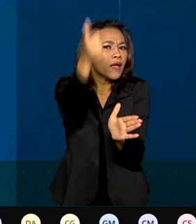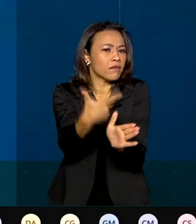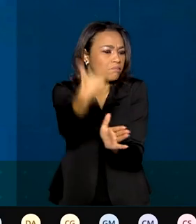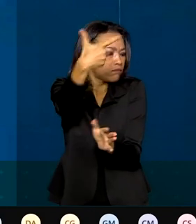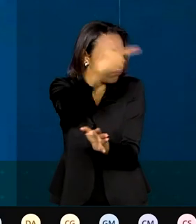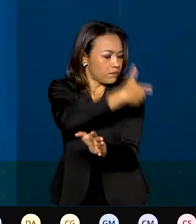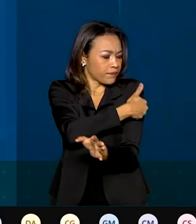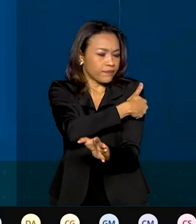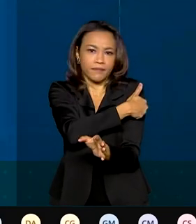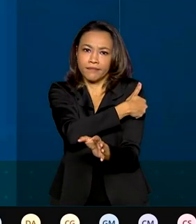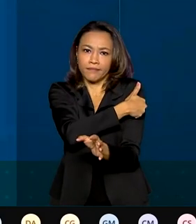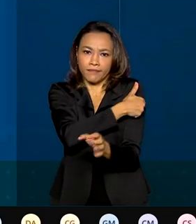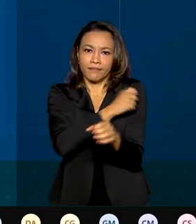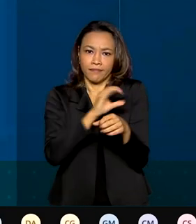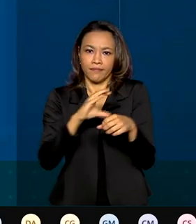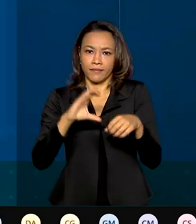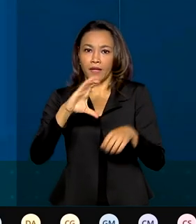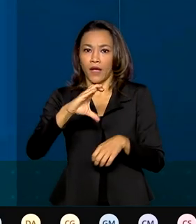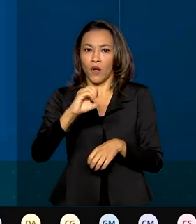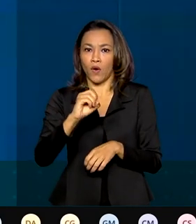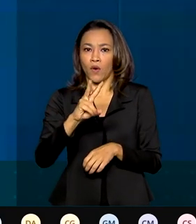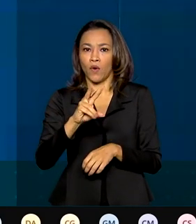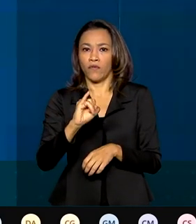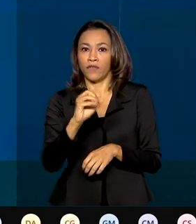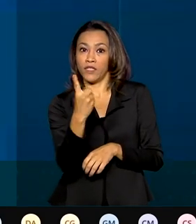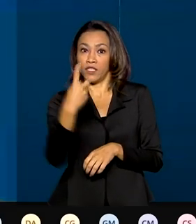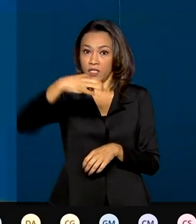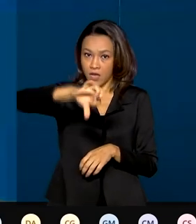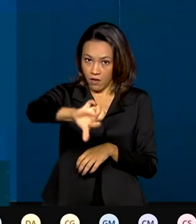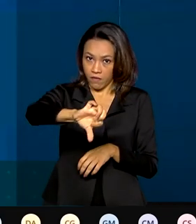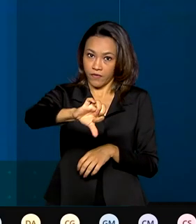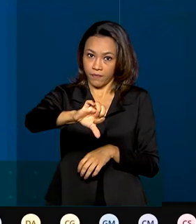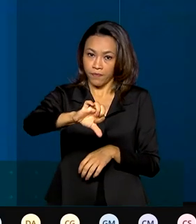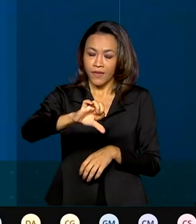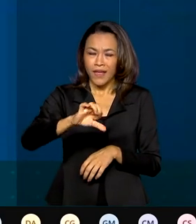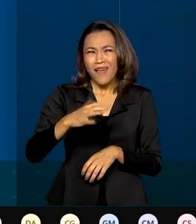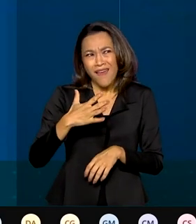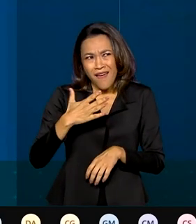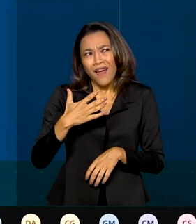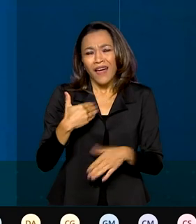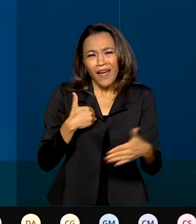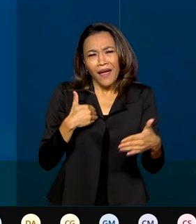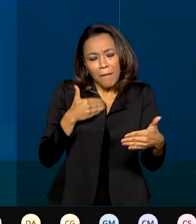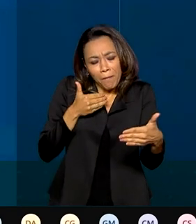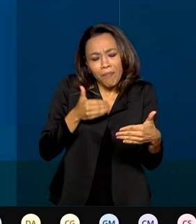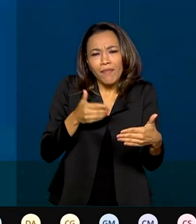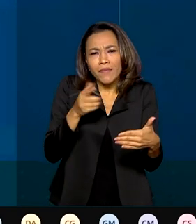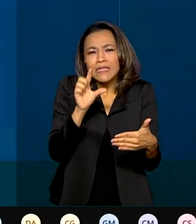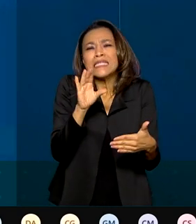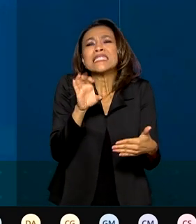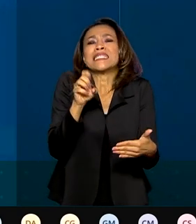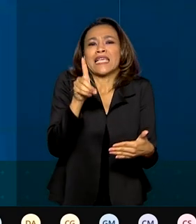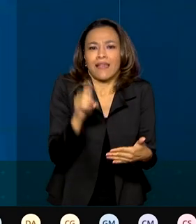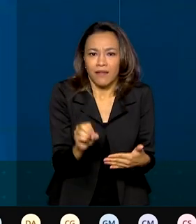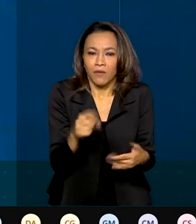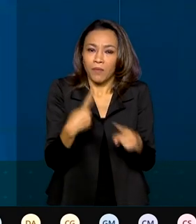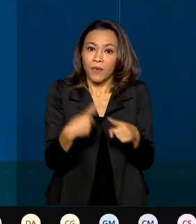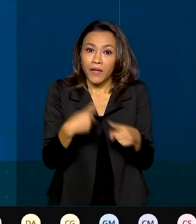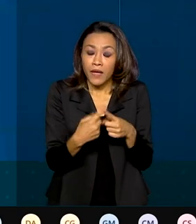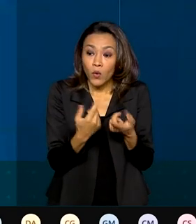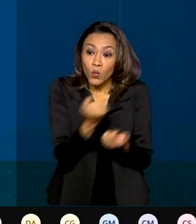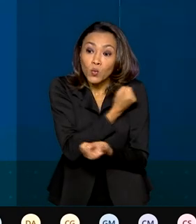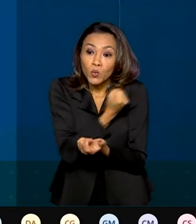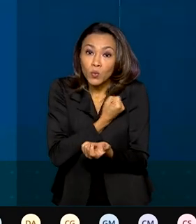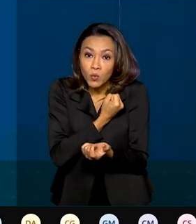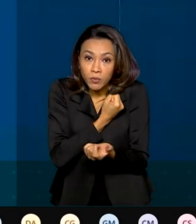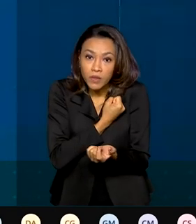administrada, a primeira dose. Ainda é muito cedo porque o número de pessoas vacinadas ainda é